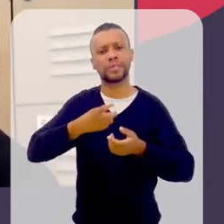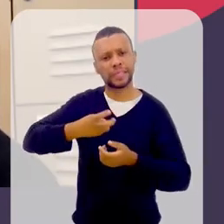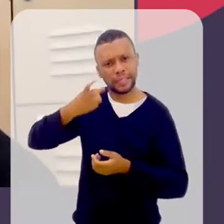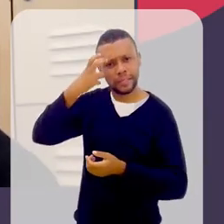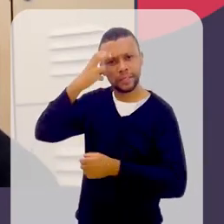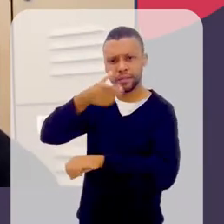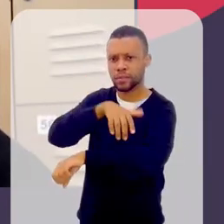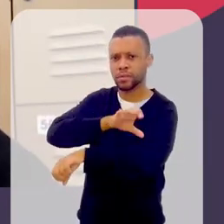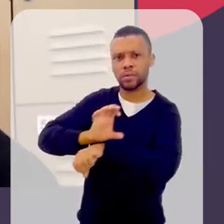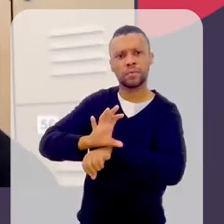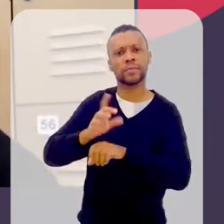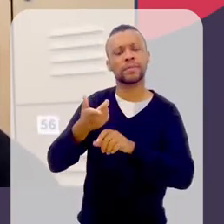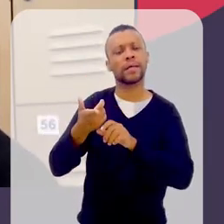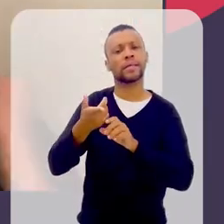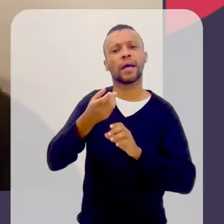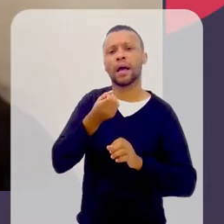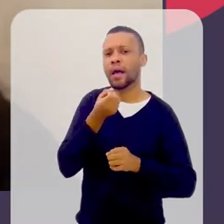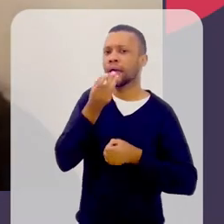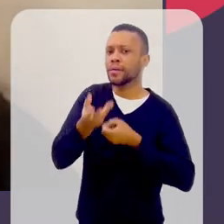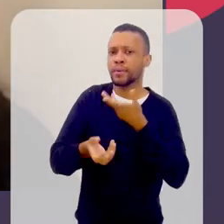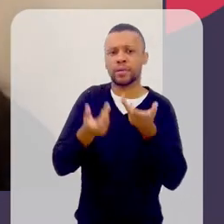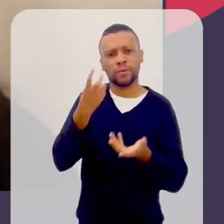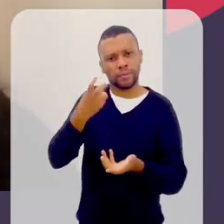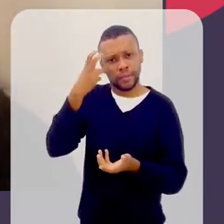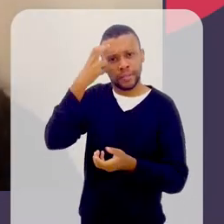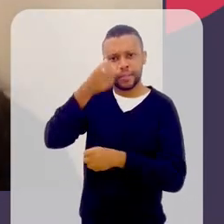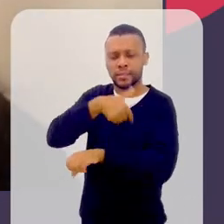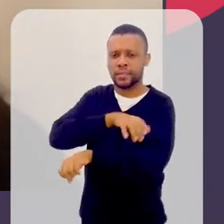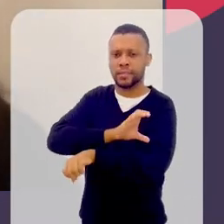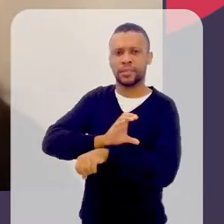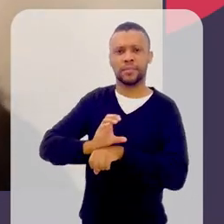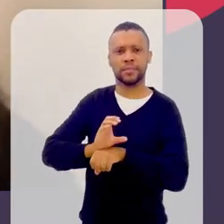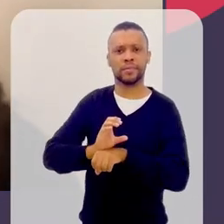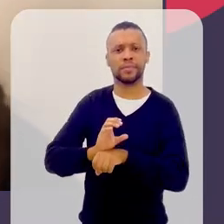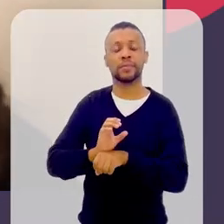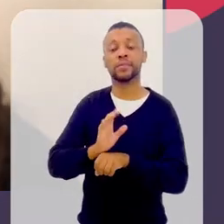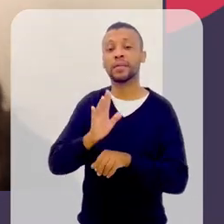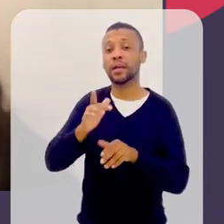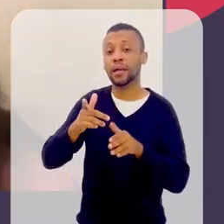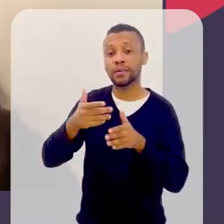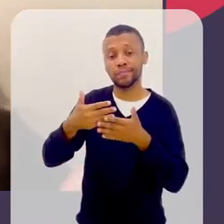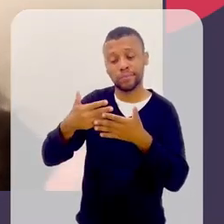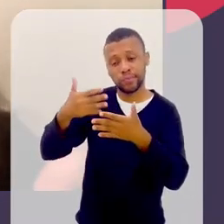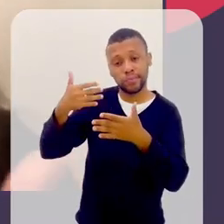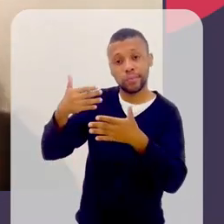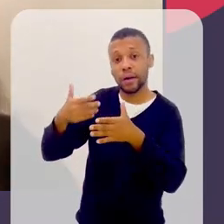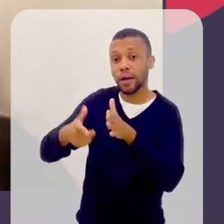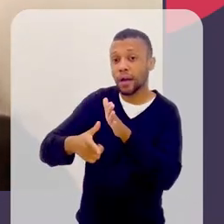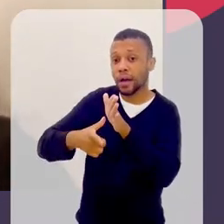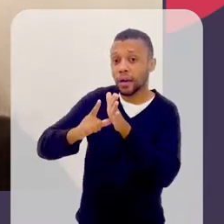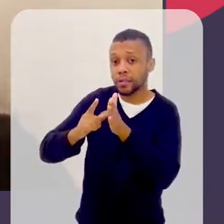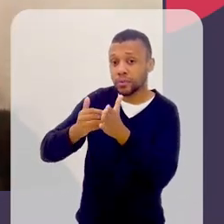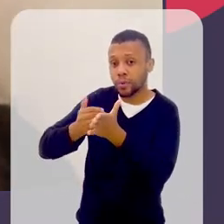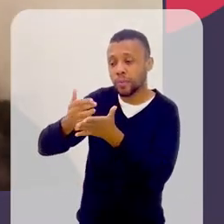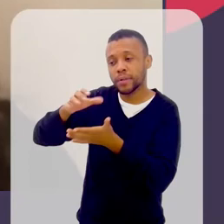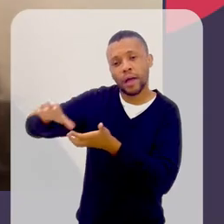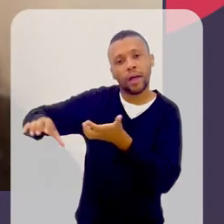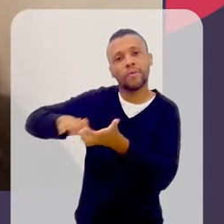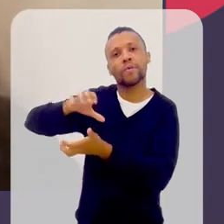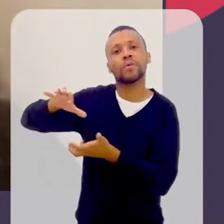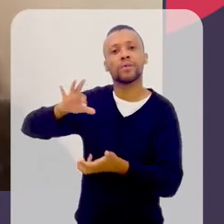expressão intelectual. E apenas recentemente, um pouco antes da Revolução Francesa,